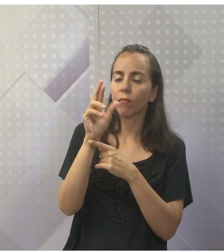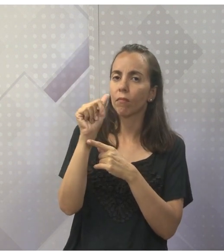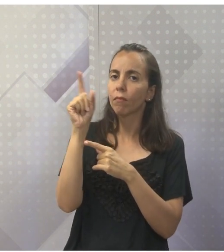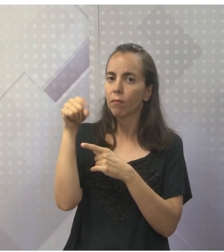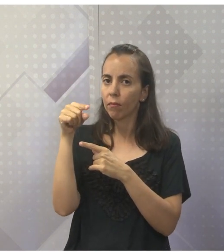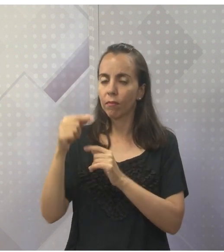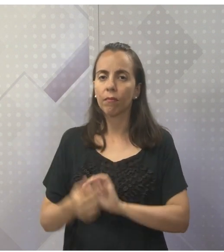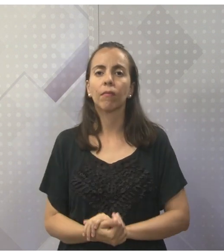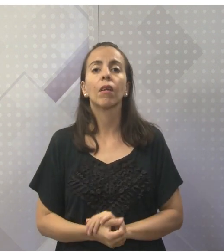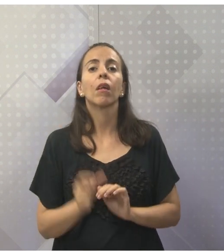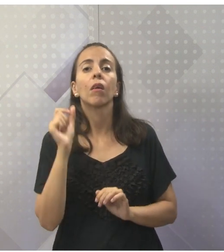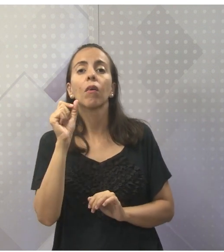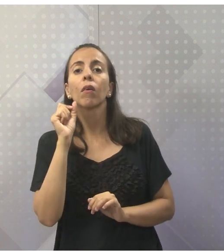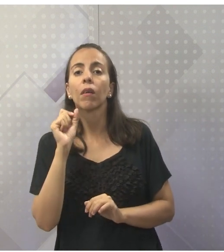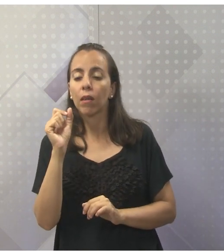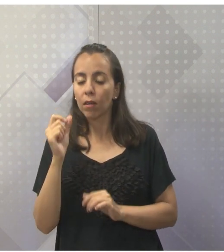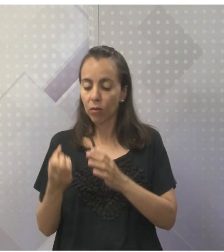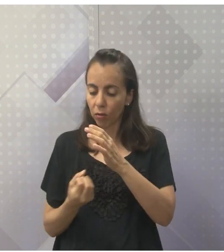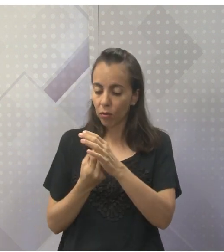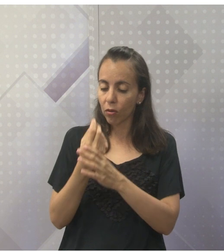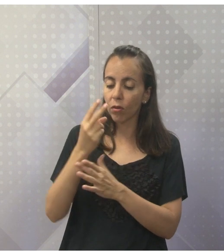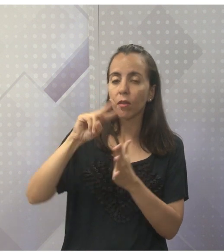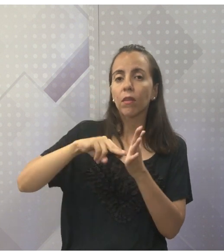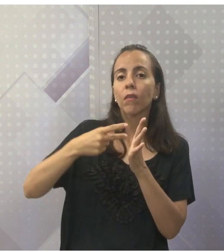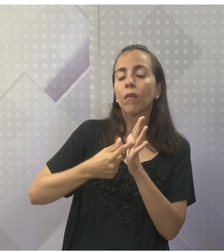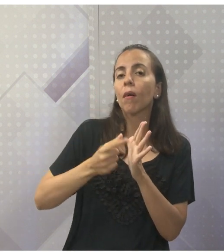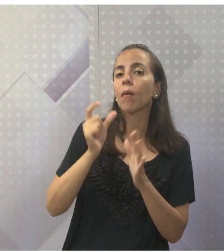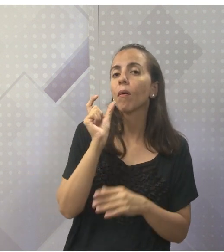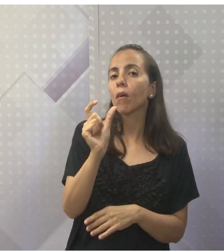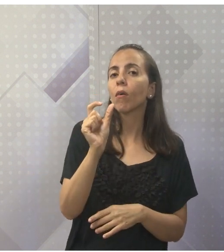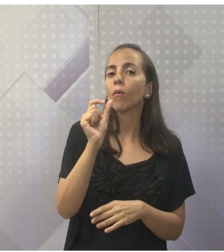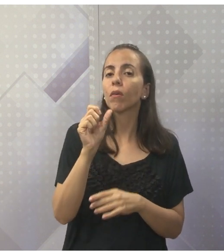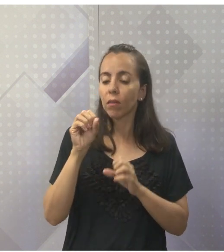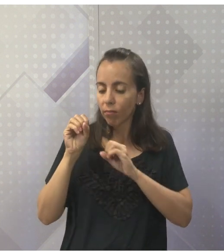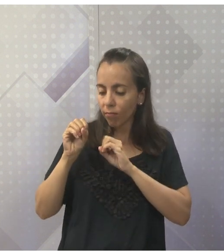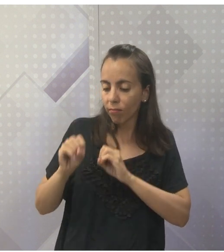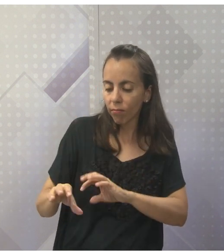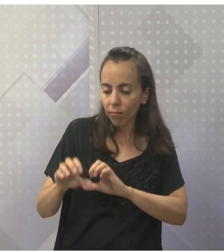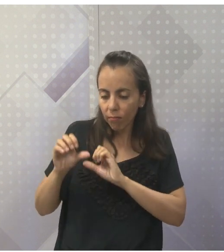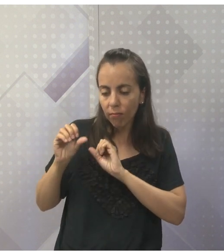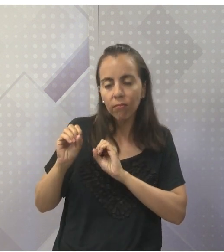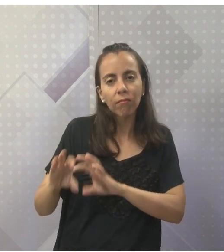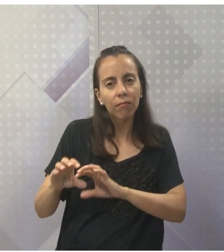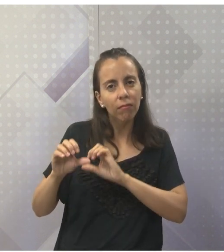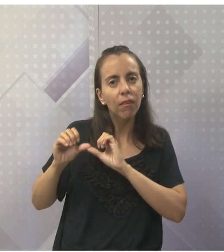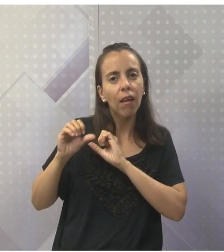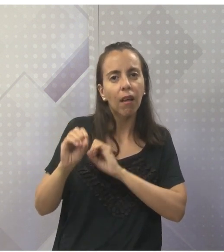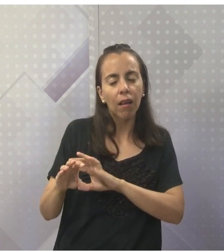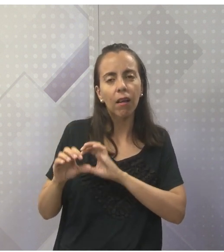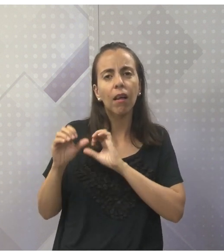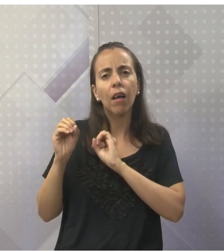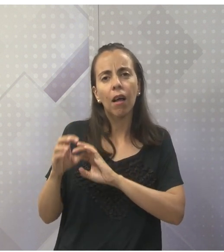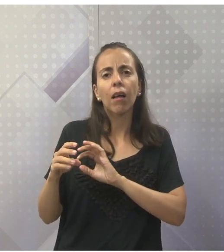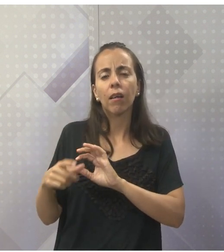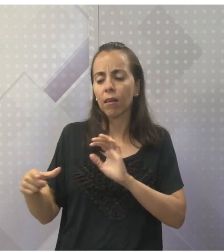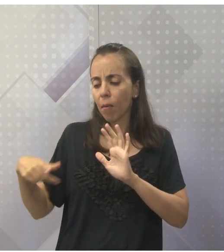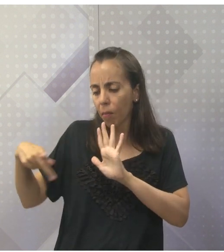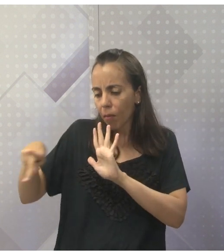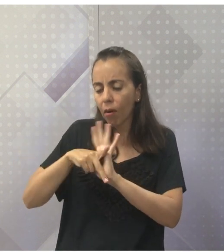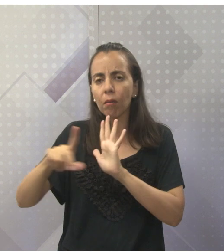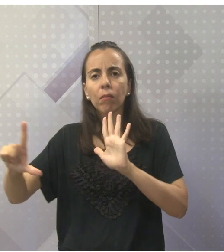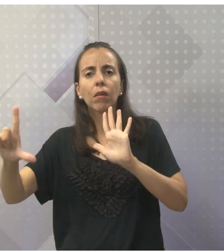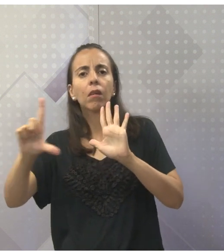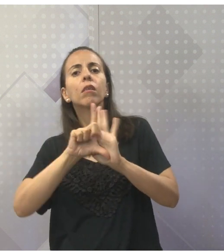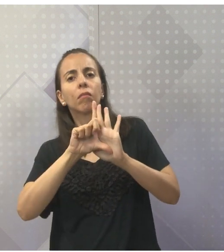A Torá, ela vem da palavra hebraica, né? Instrução, que são ensinamentos, que são leis,